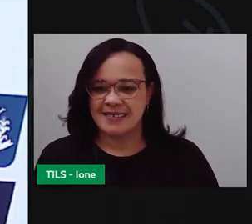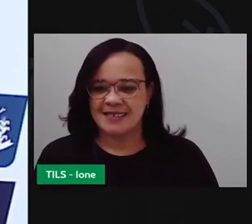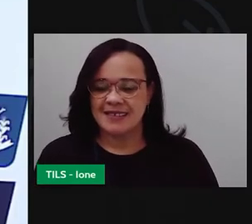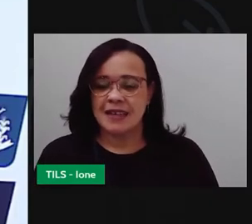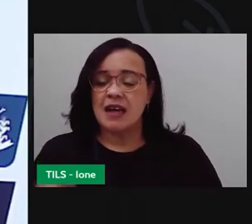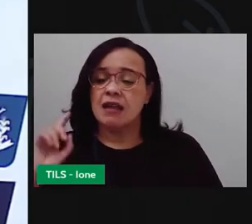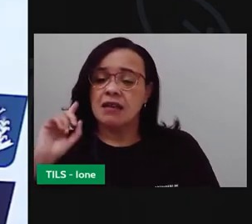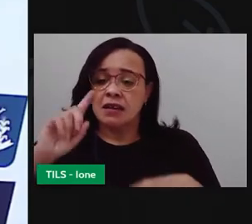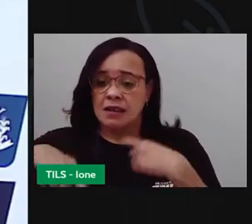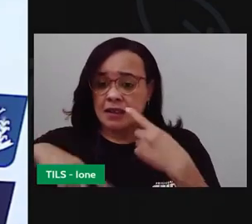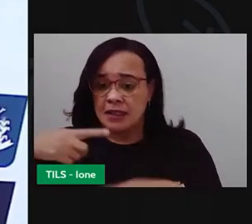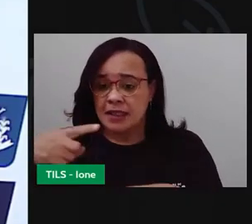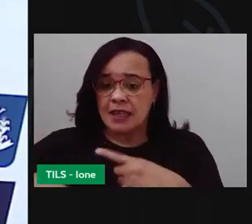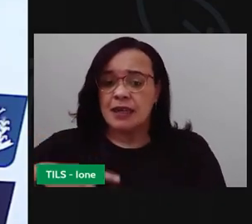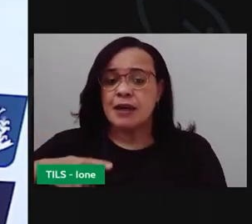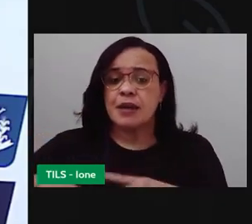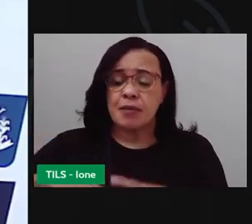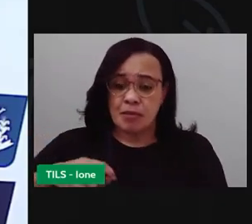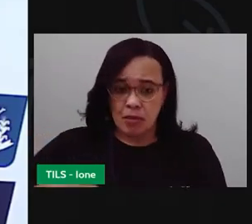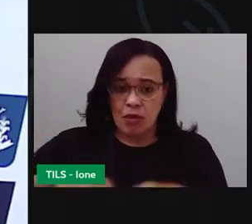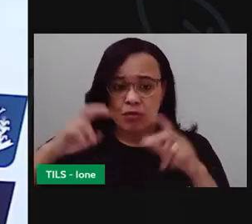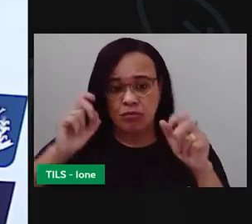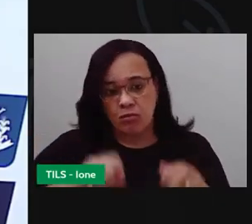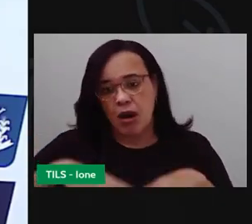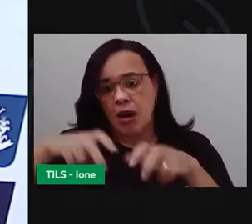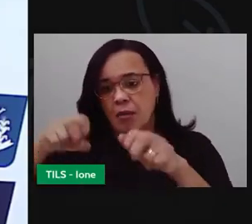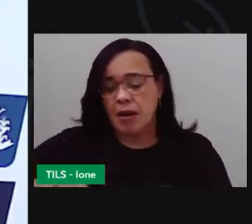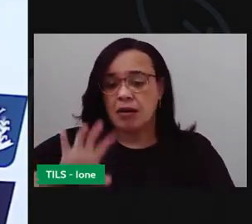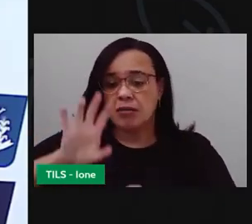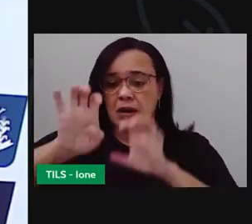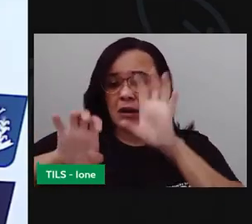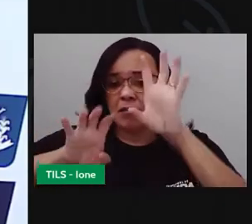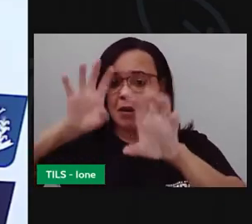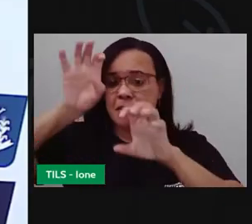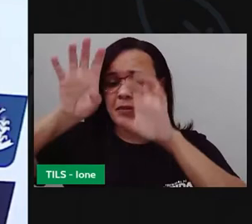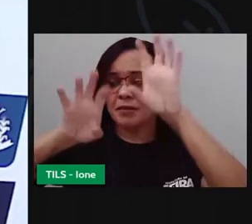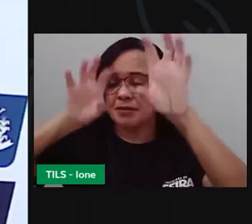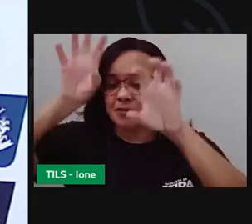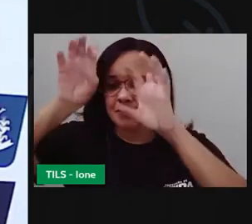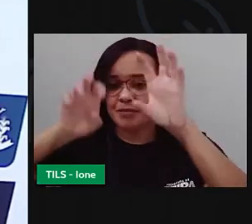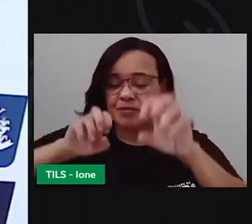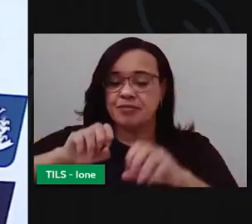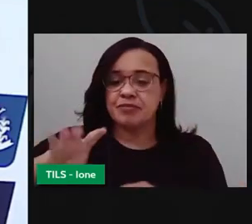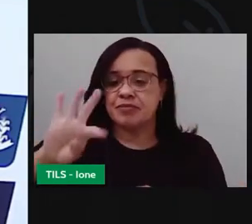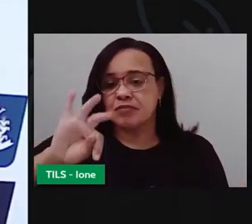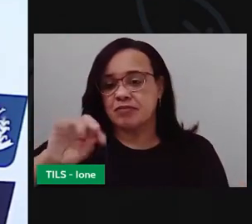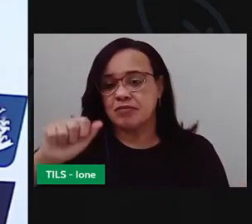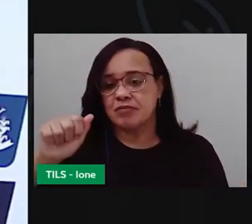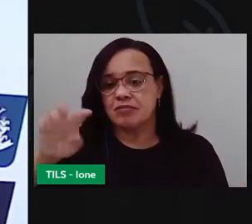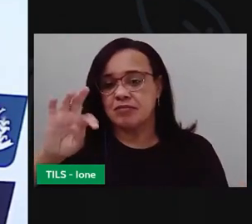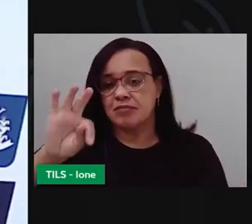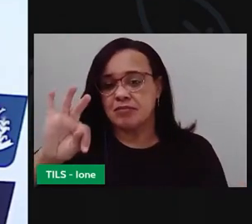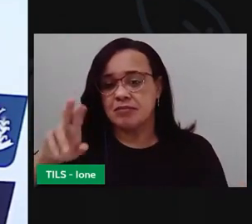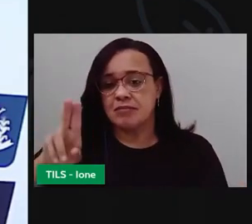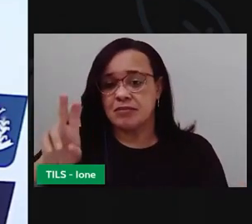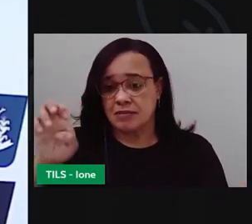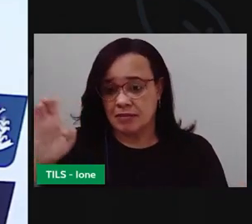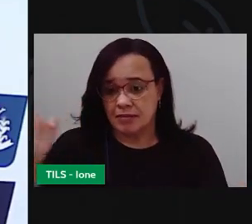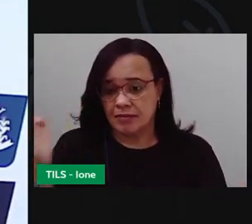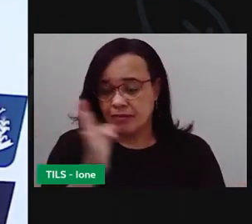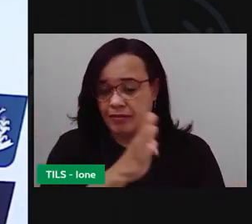Depois de tanto tentar subir e voar em vão, tatu-bola a encontrou o menino Damião.